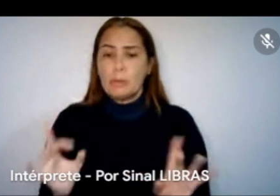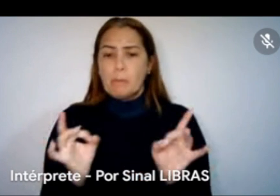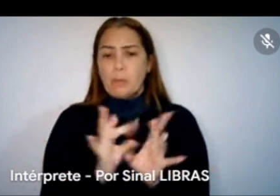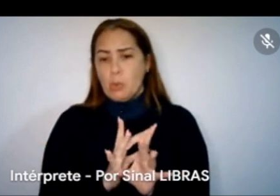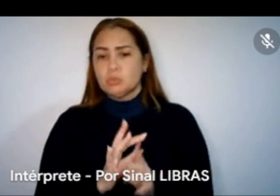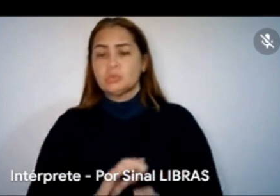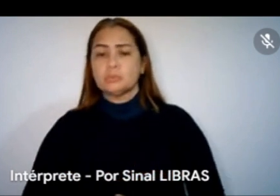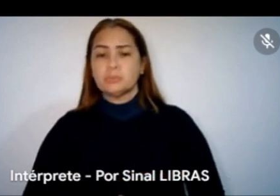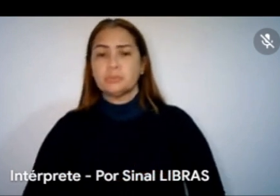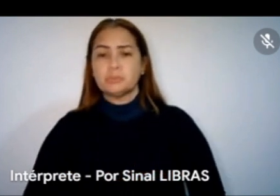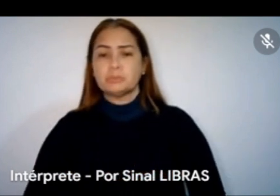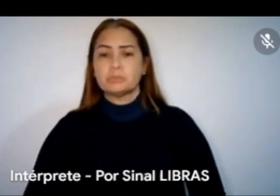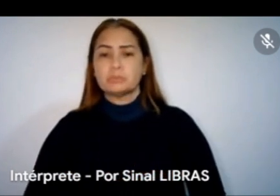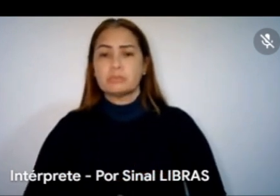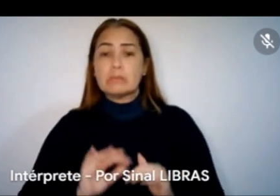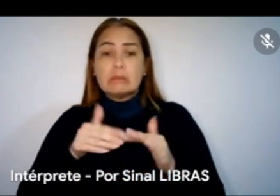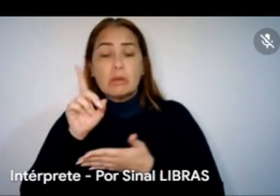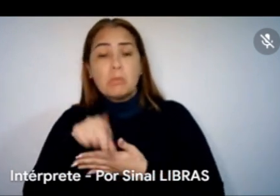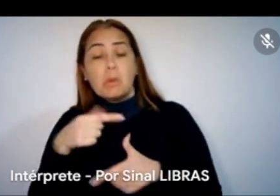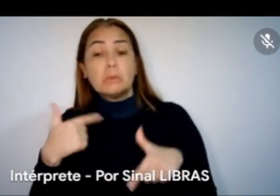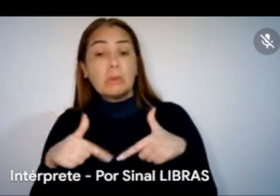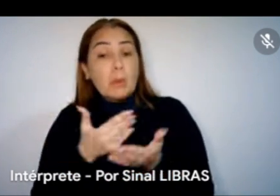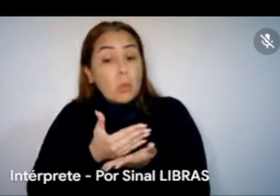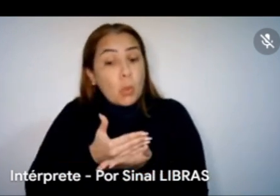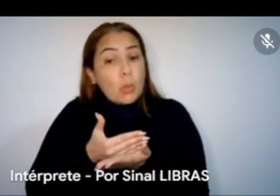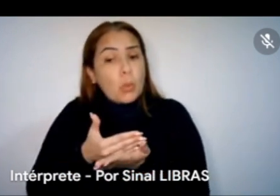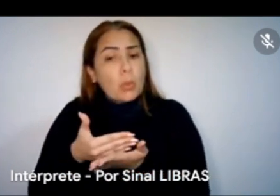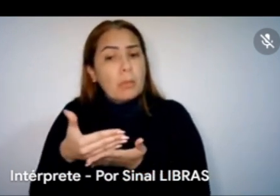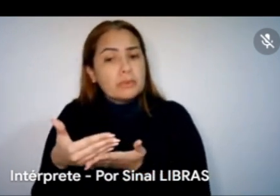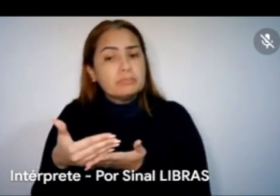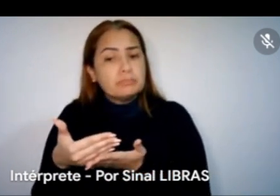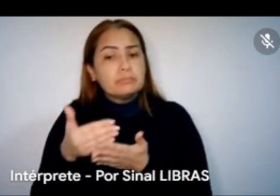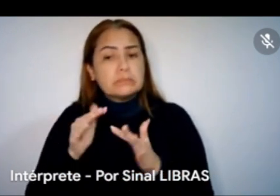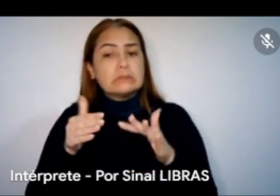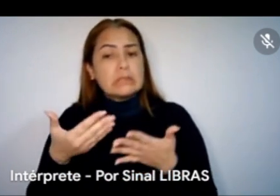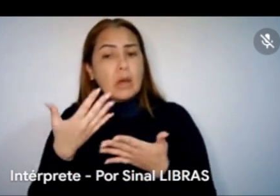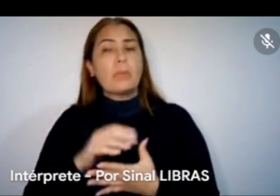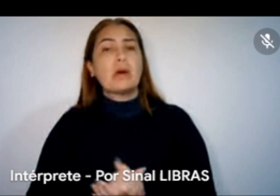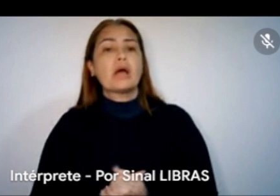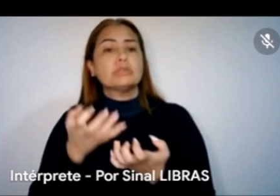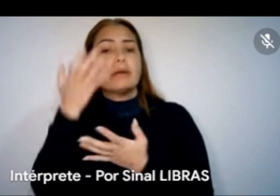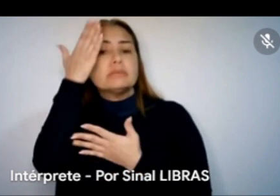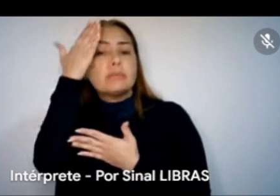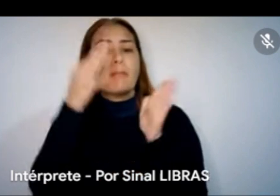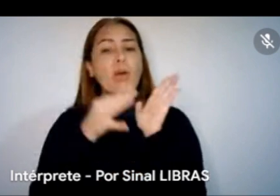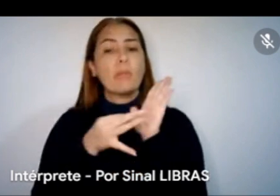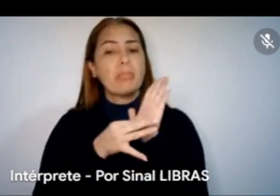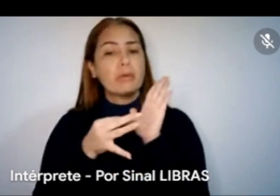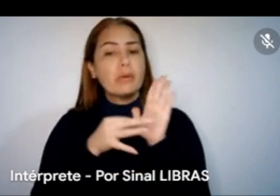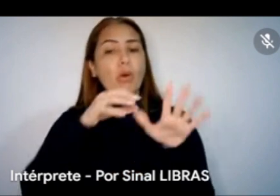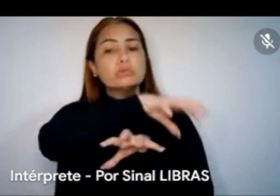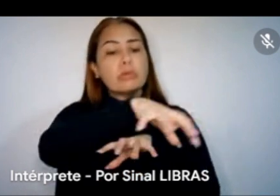é um trabalho inicial, na verdade, a gente está ouvindo primeiro o setor, os agentes culturais,